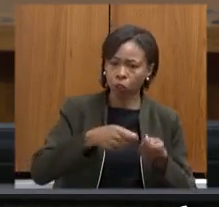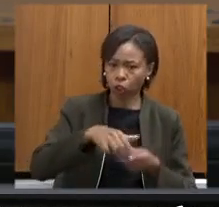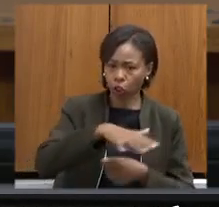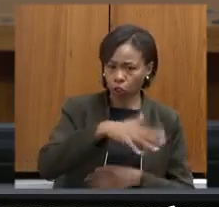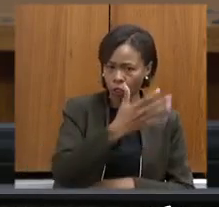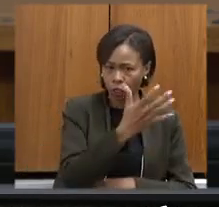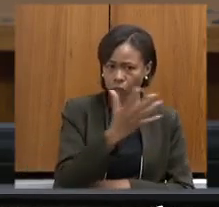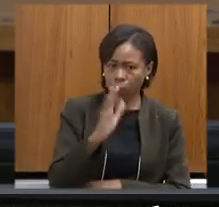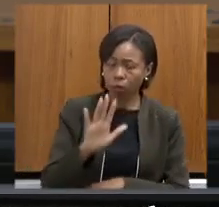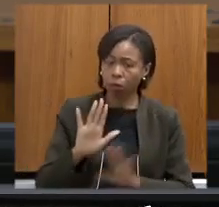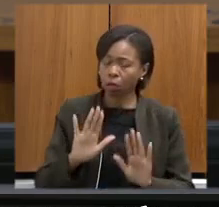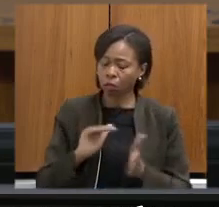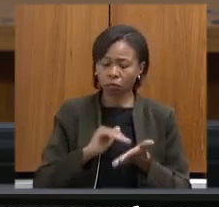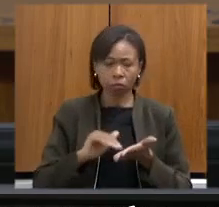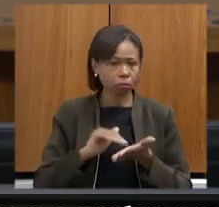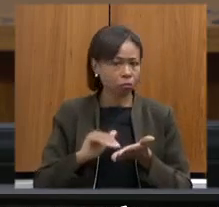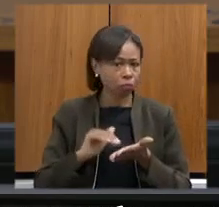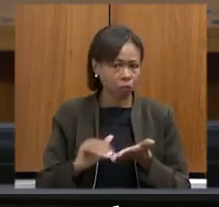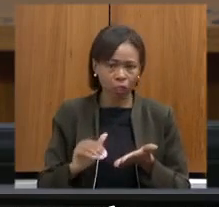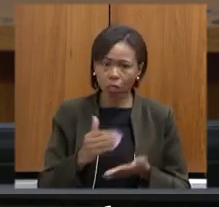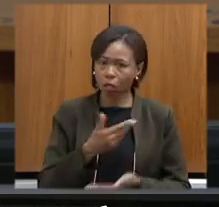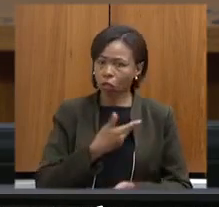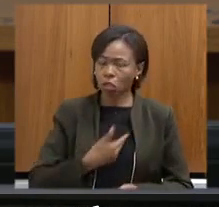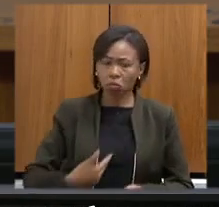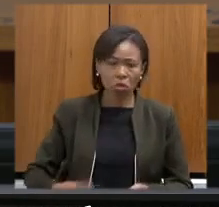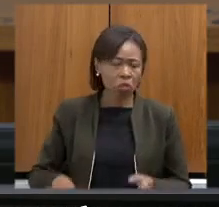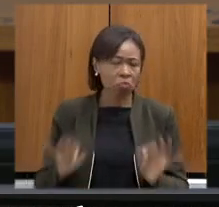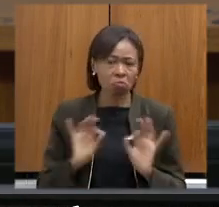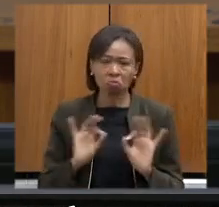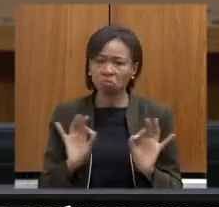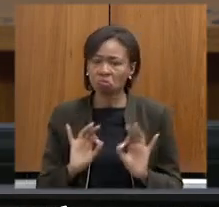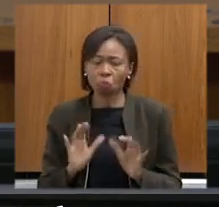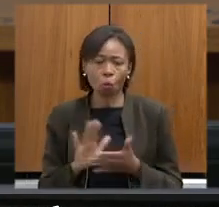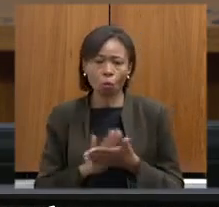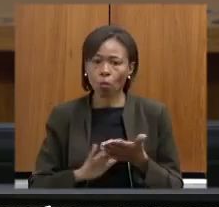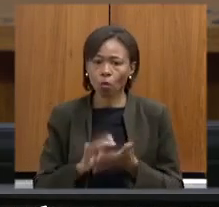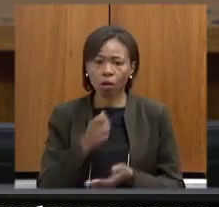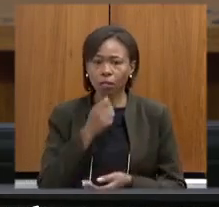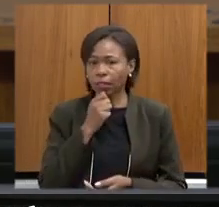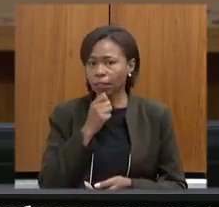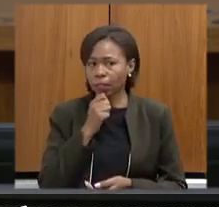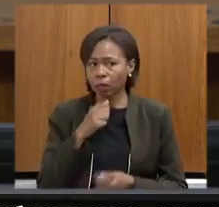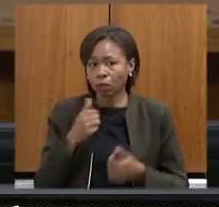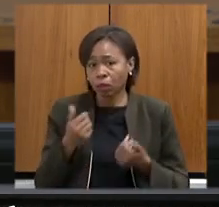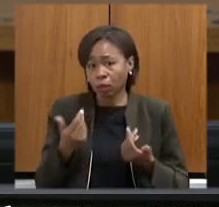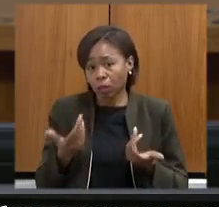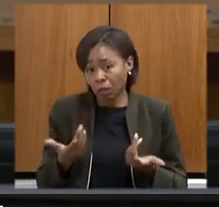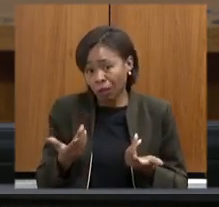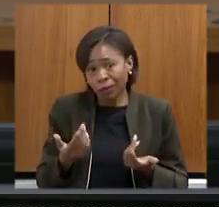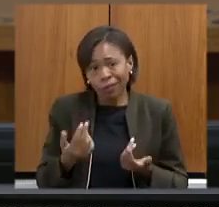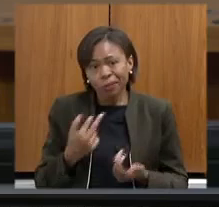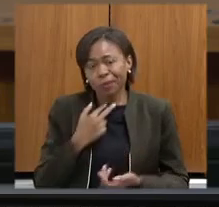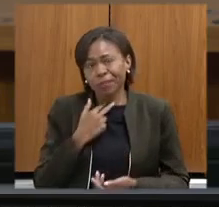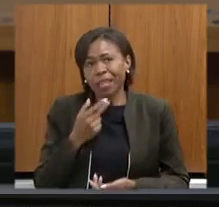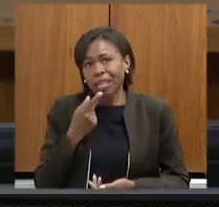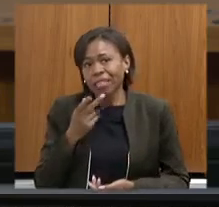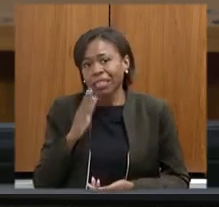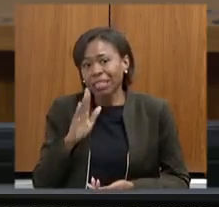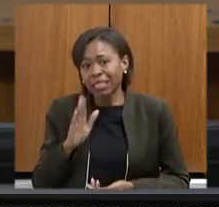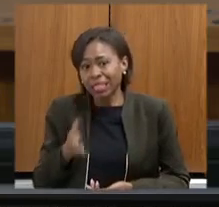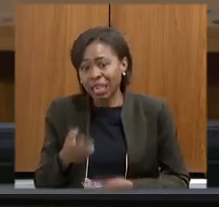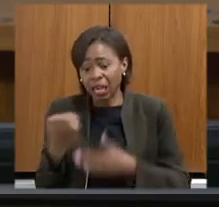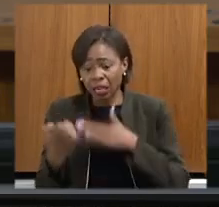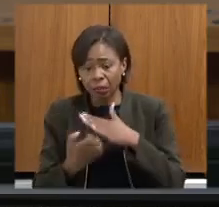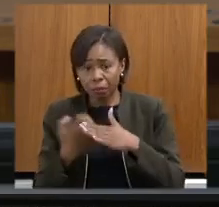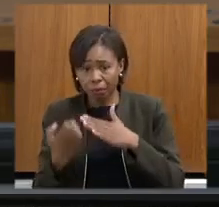Secretaria de Estado na Superintendência de Projetos Prioritários então não há que se falar em instalação do empreendimento